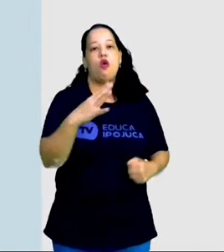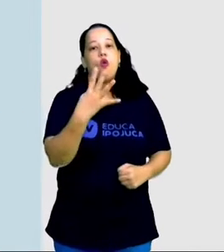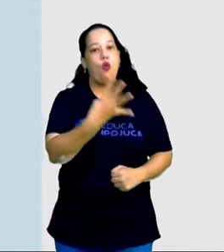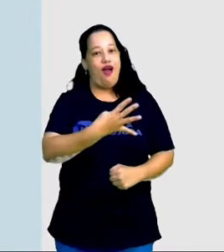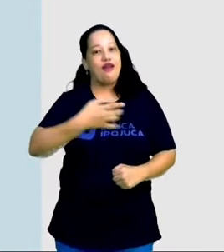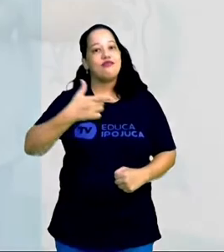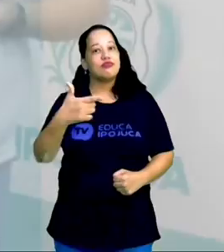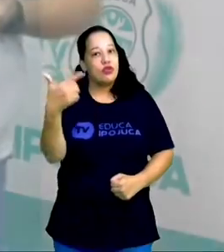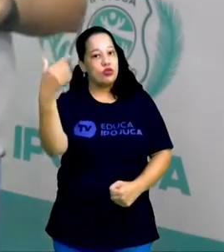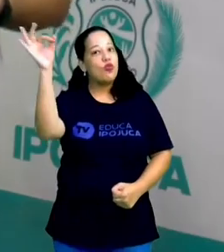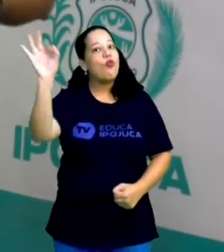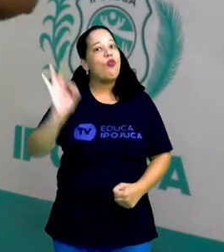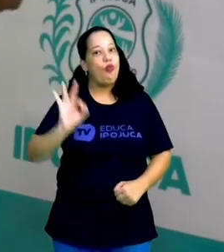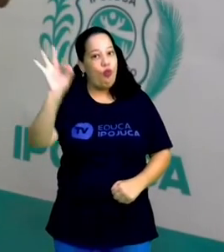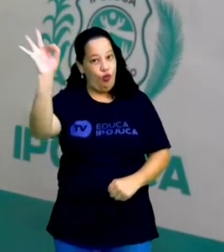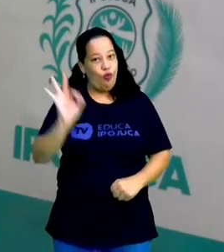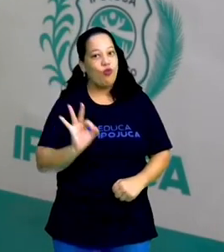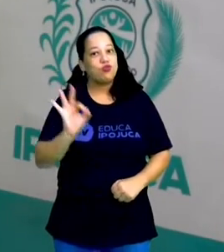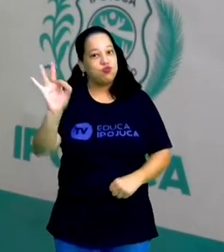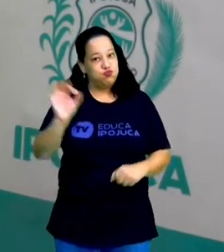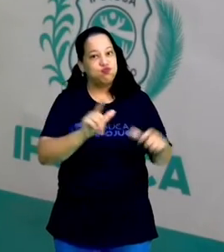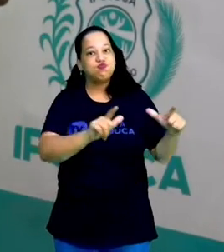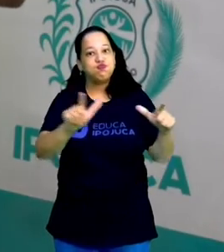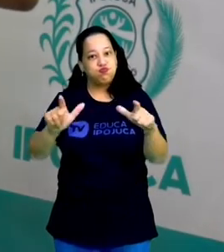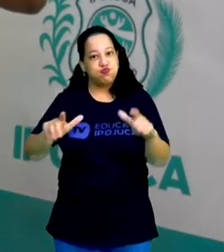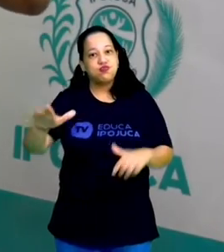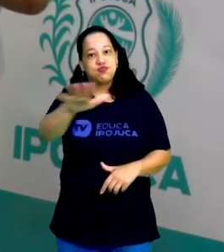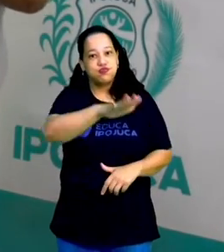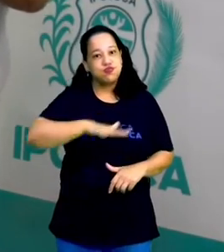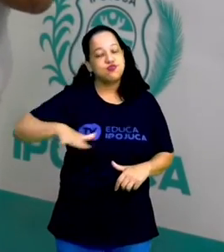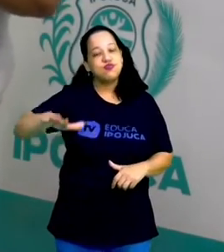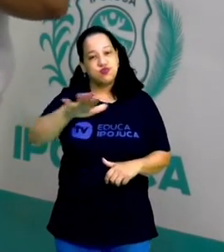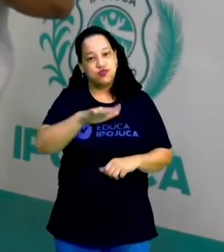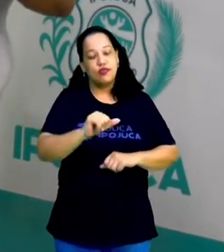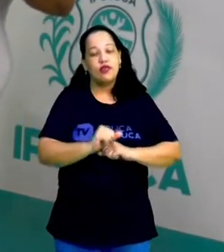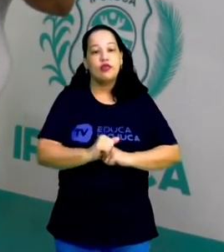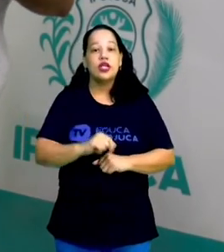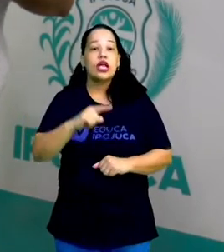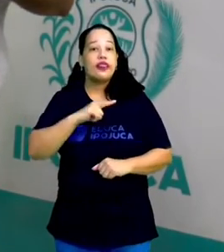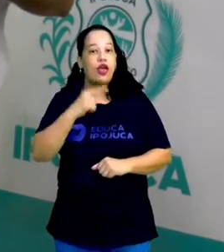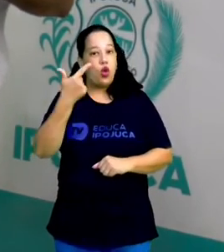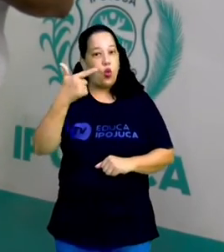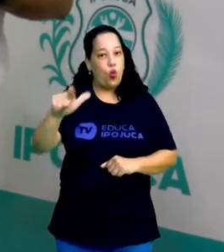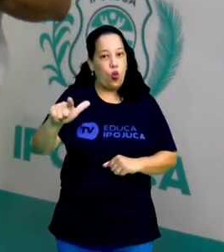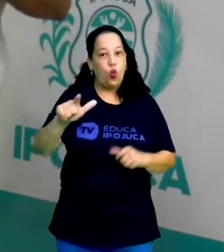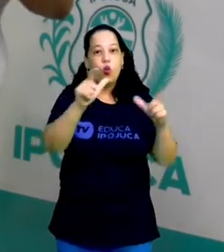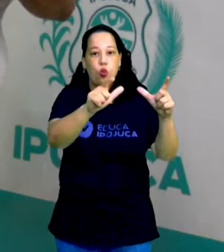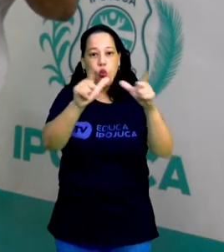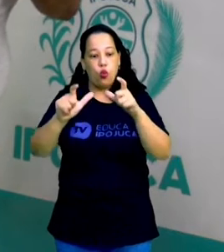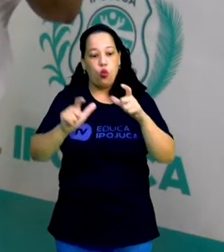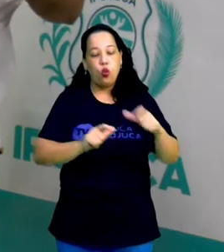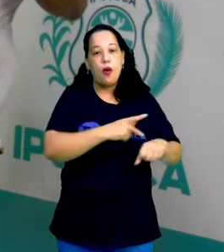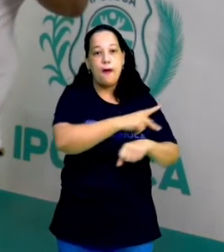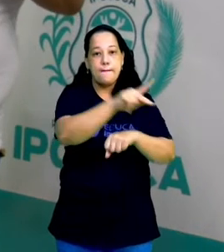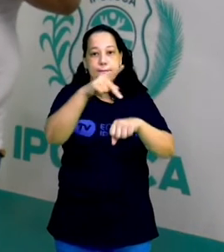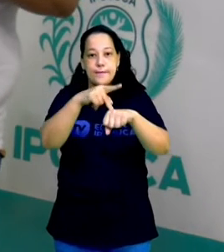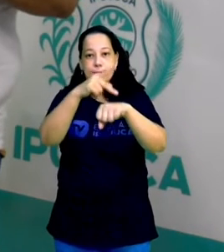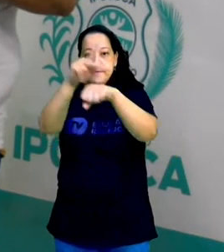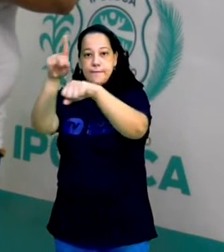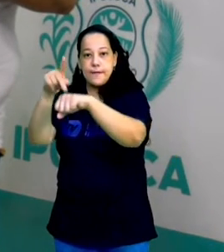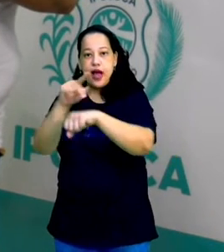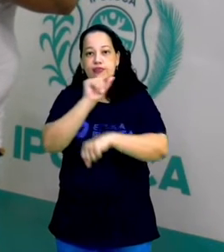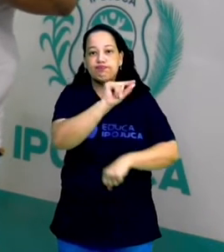desse território. E temos mais outros países que fazem parte